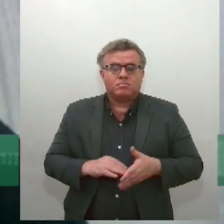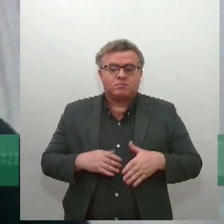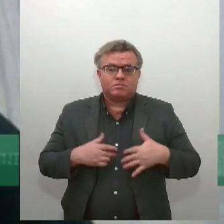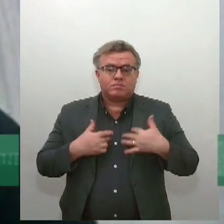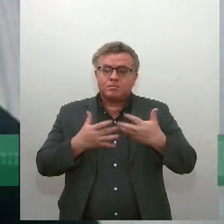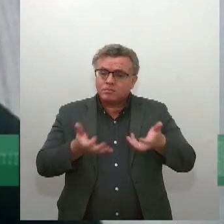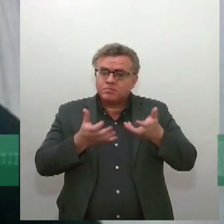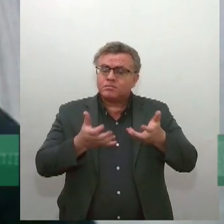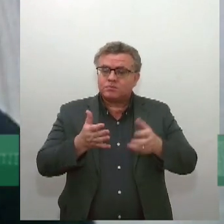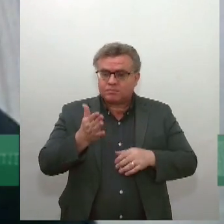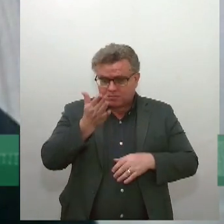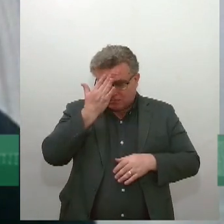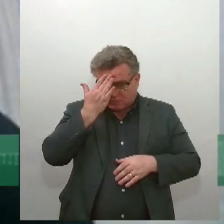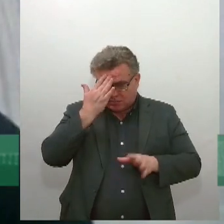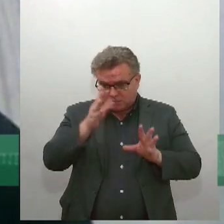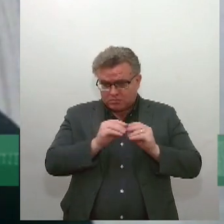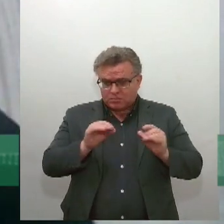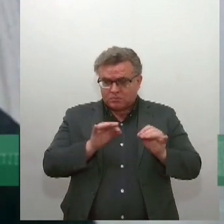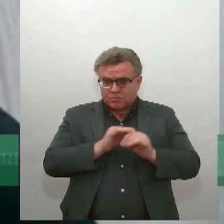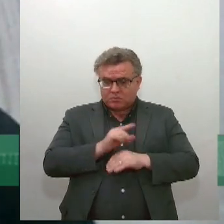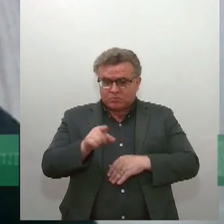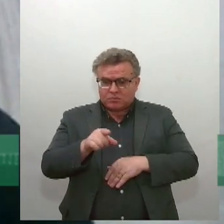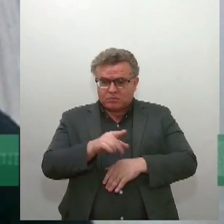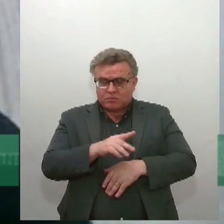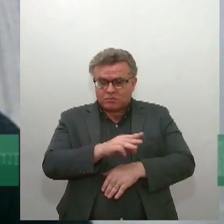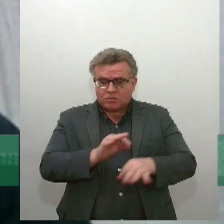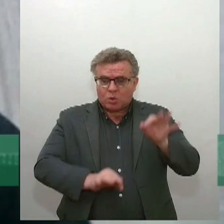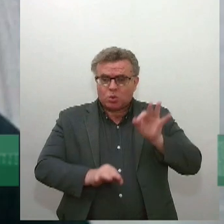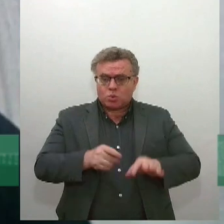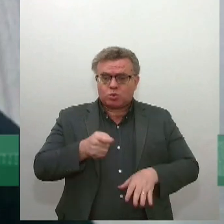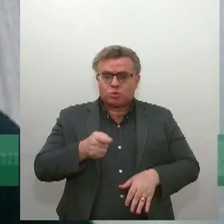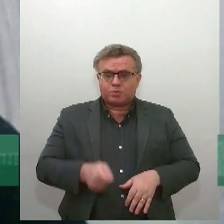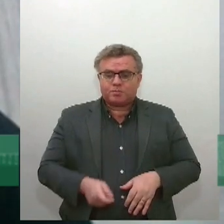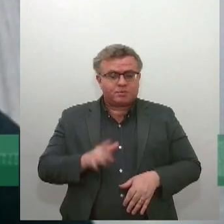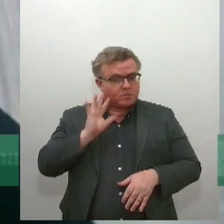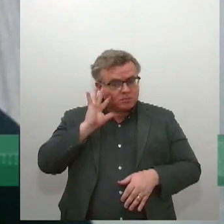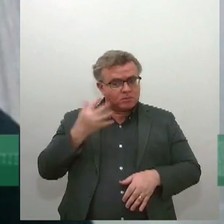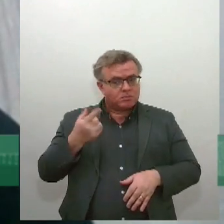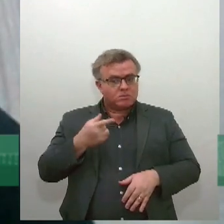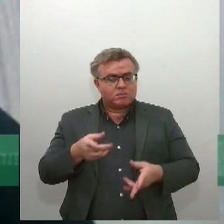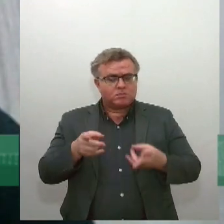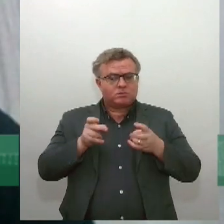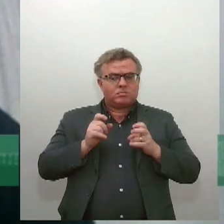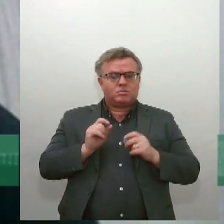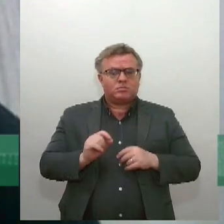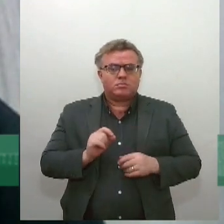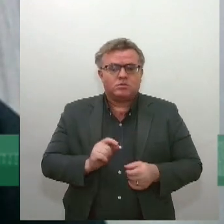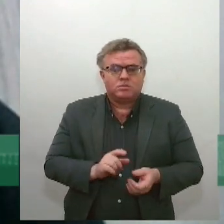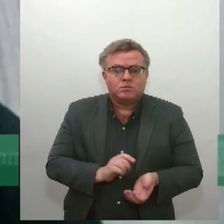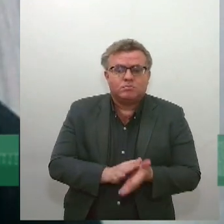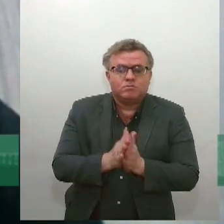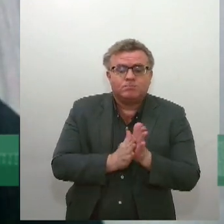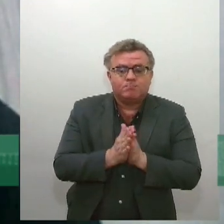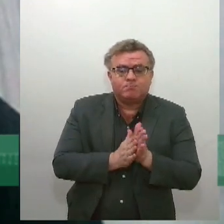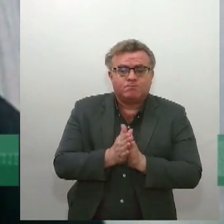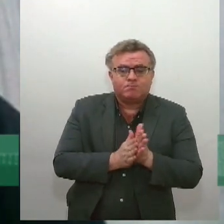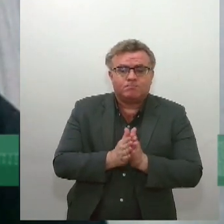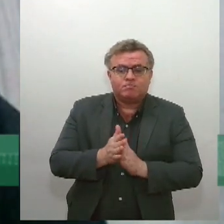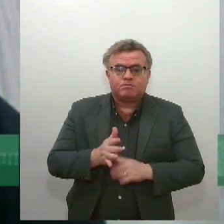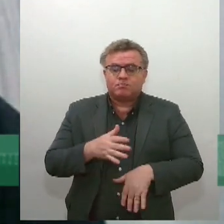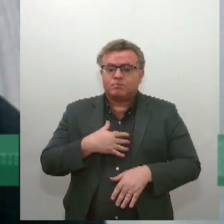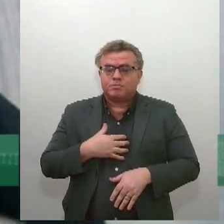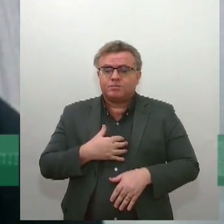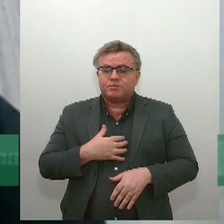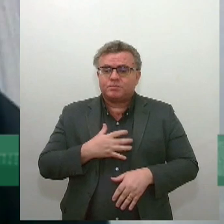como os magistrados decidiam. E o que me deixava um pouco ansioso é porque eu não conseguia ver como um